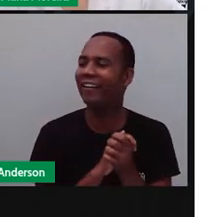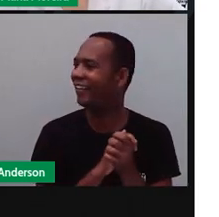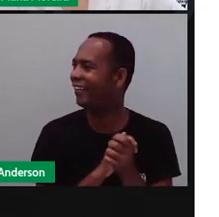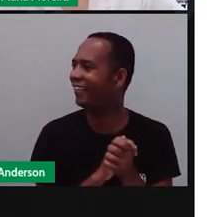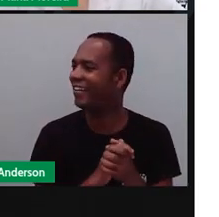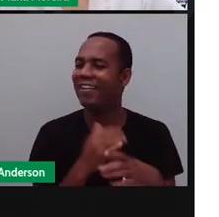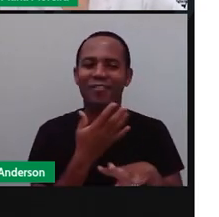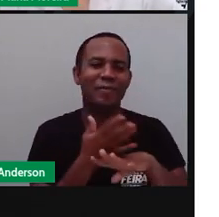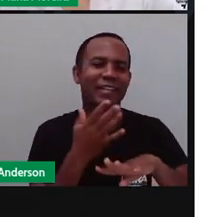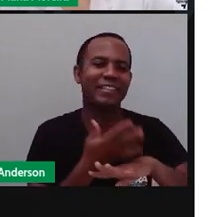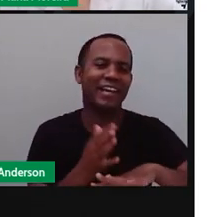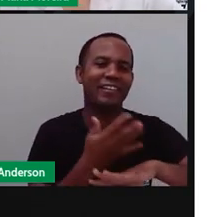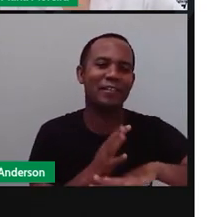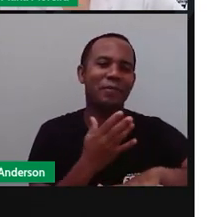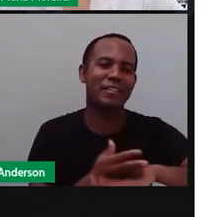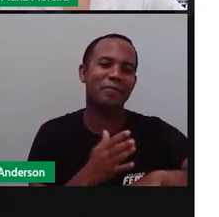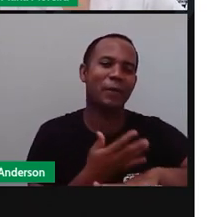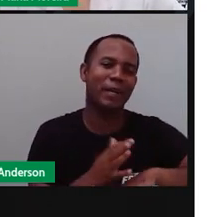Você vai praticar.